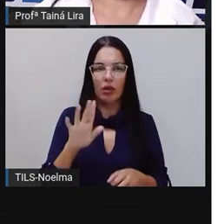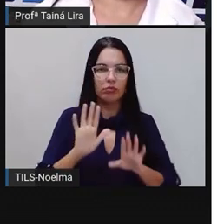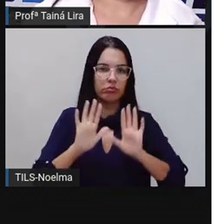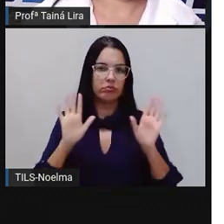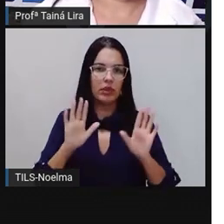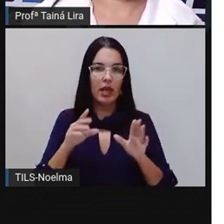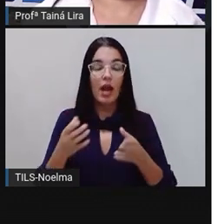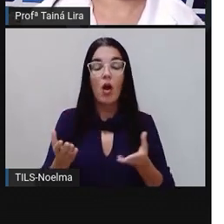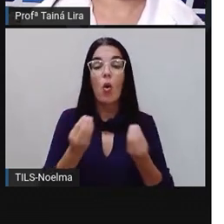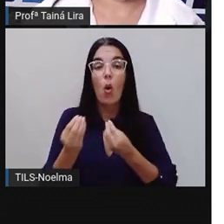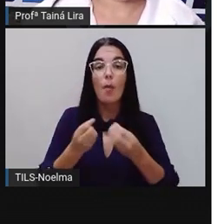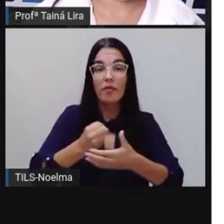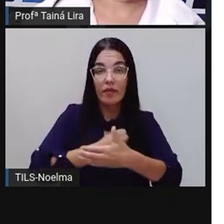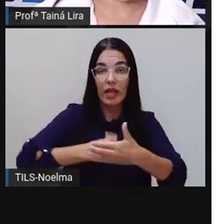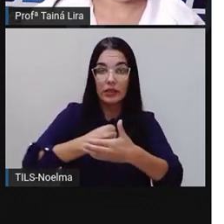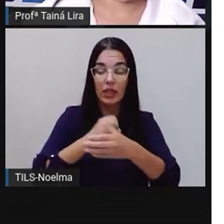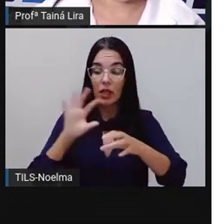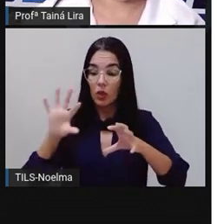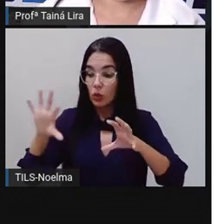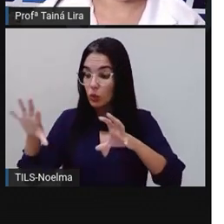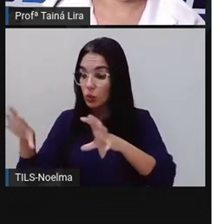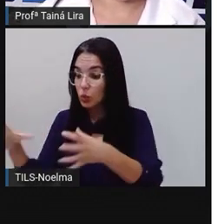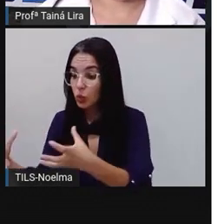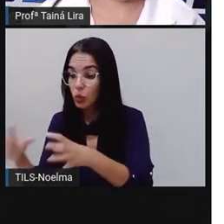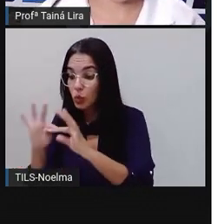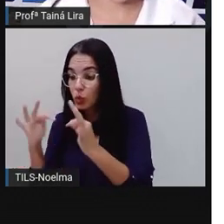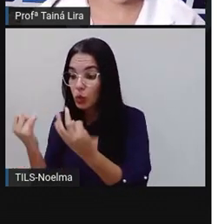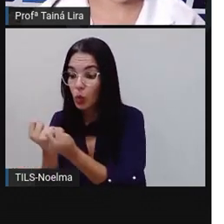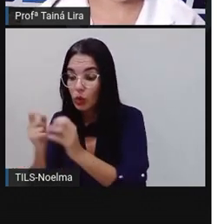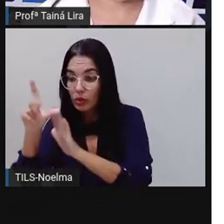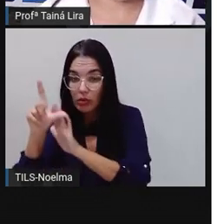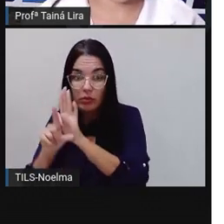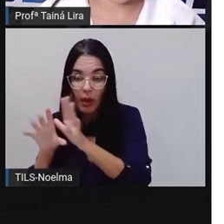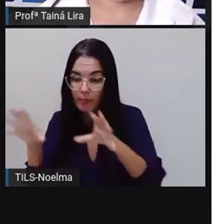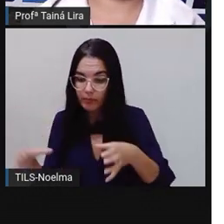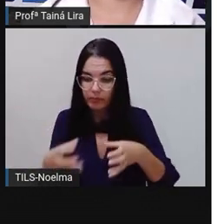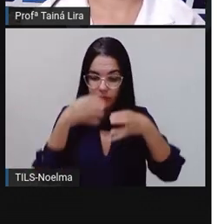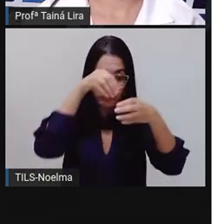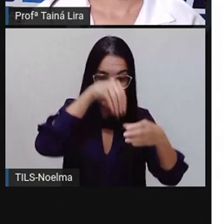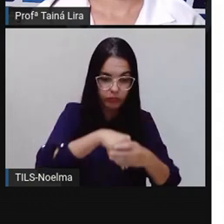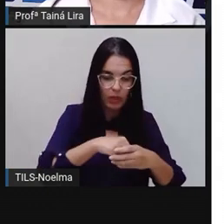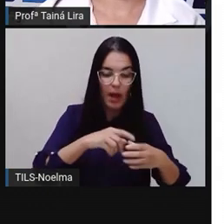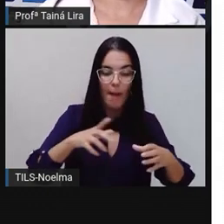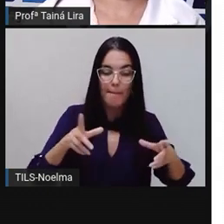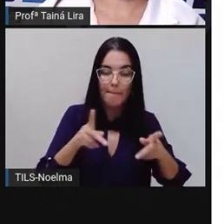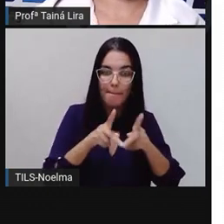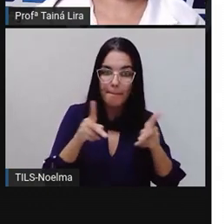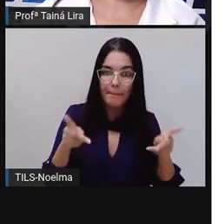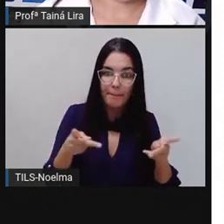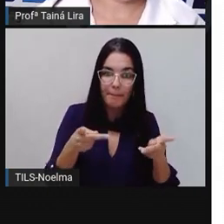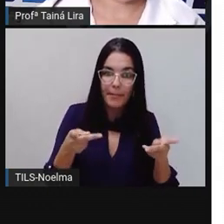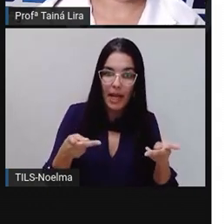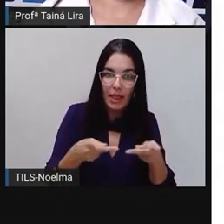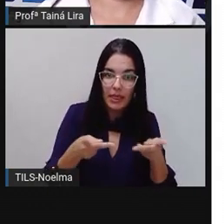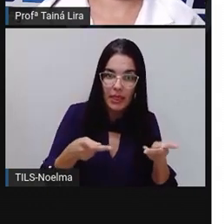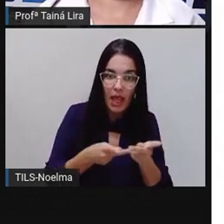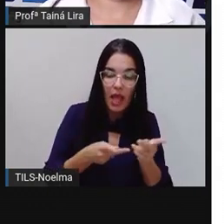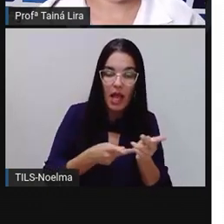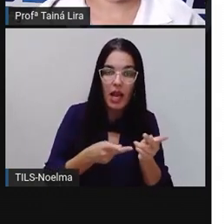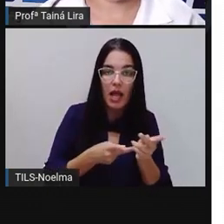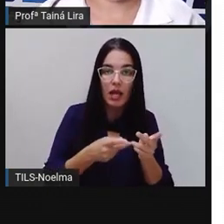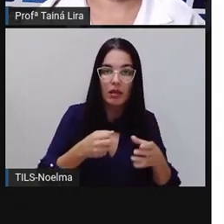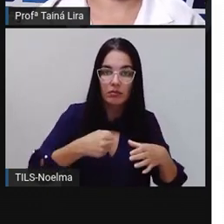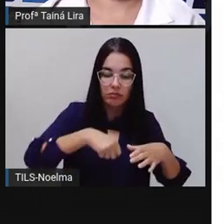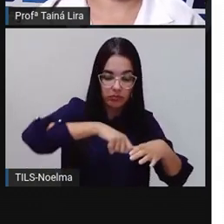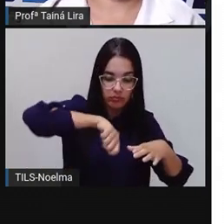lá o modo de fazer. Coloca todos os ingredientes em uma panela, né, com água. Leve ao fogo e deixe ferver por 15